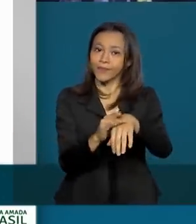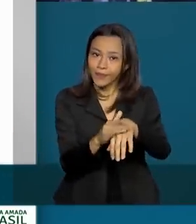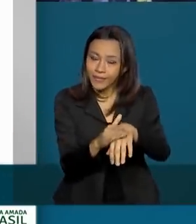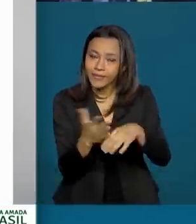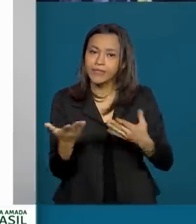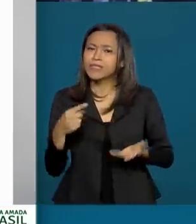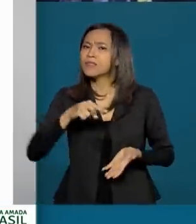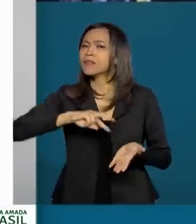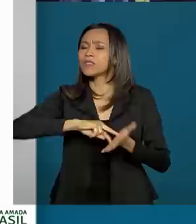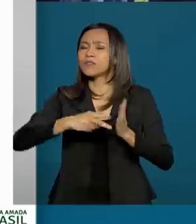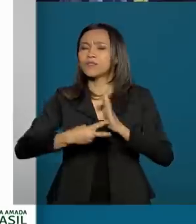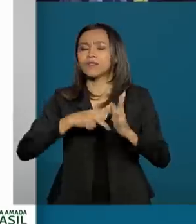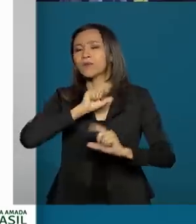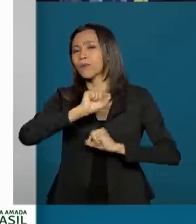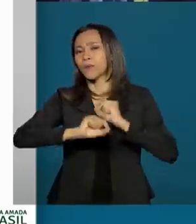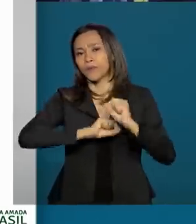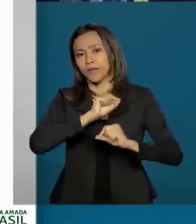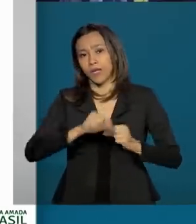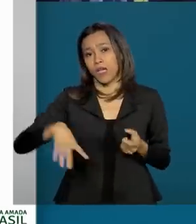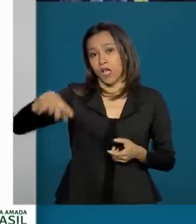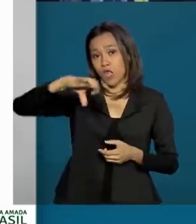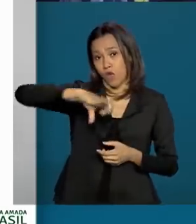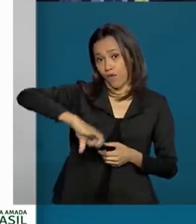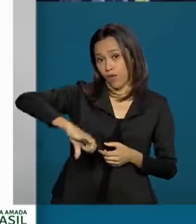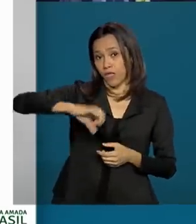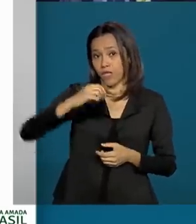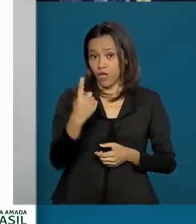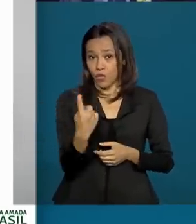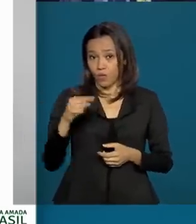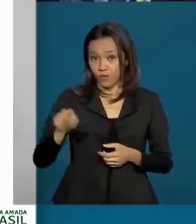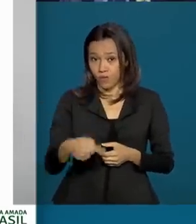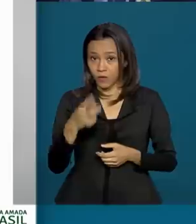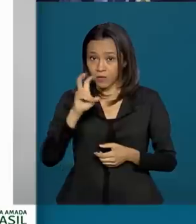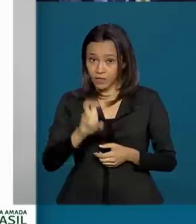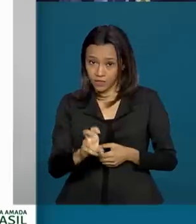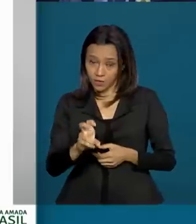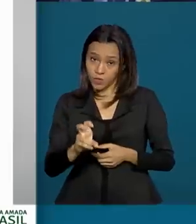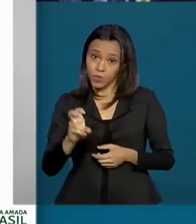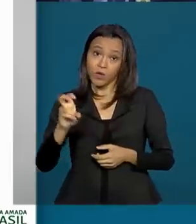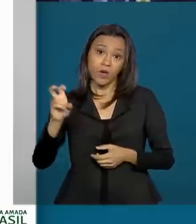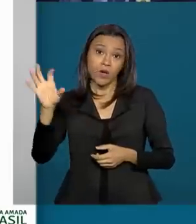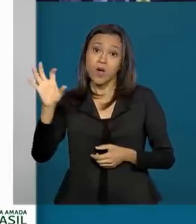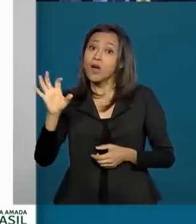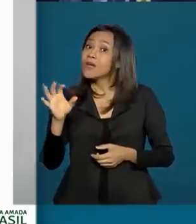o contrário. Significa aqui que 91,5% não registraram.